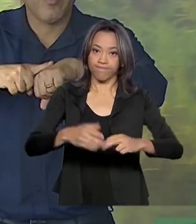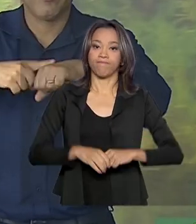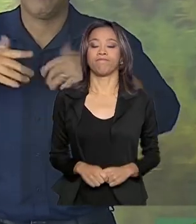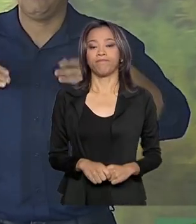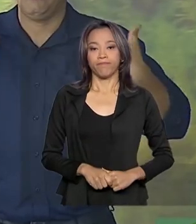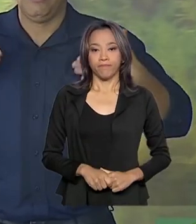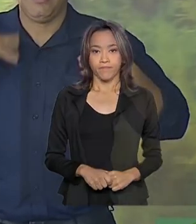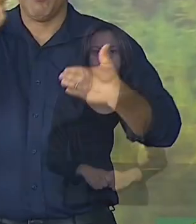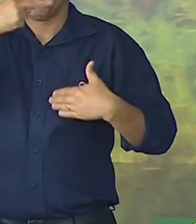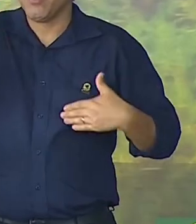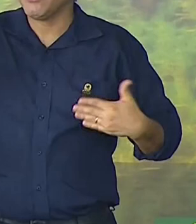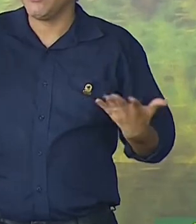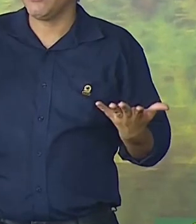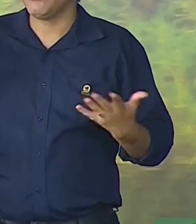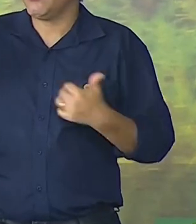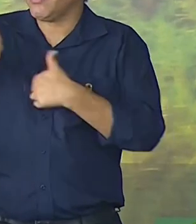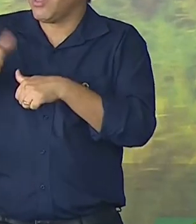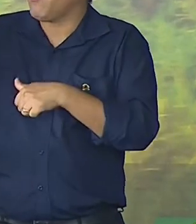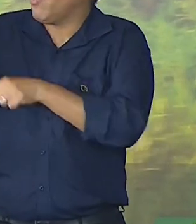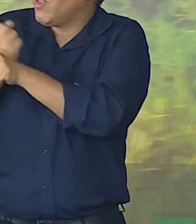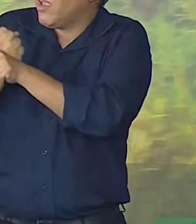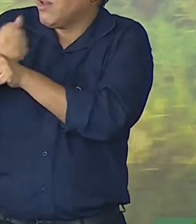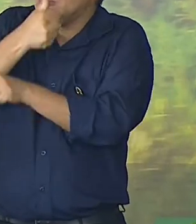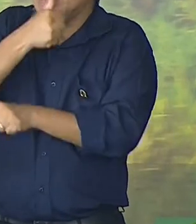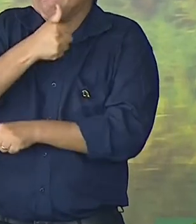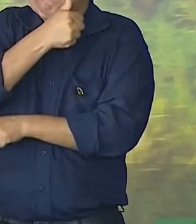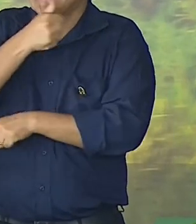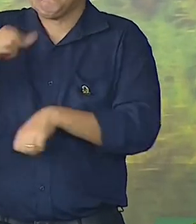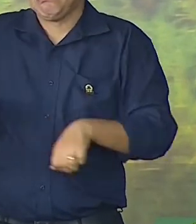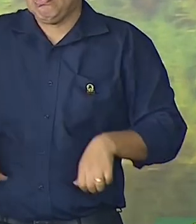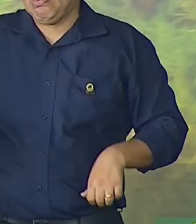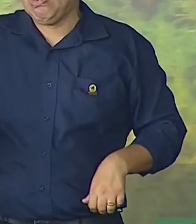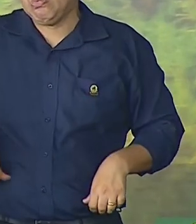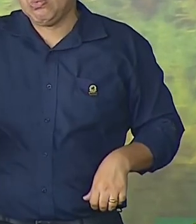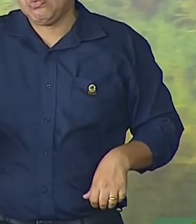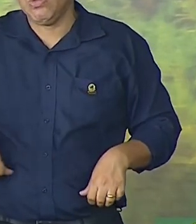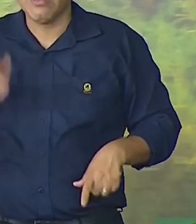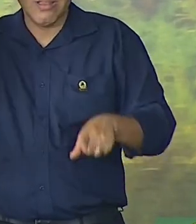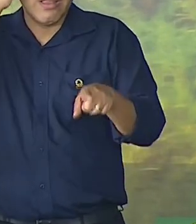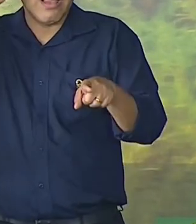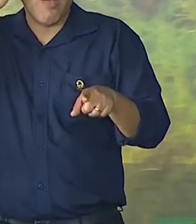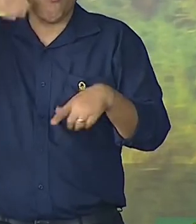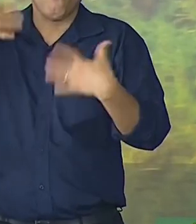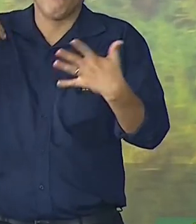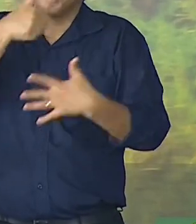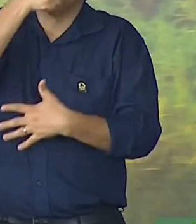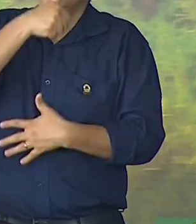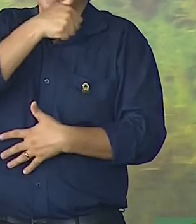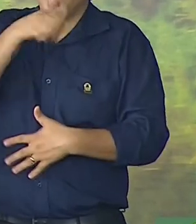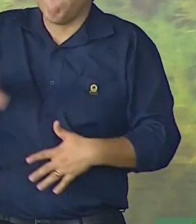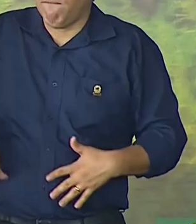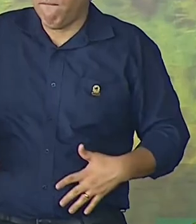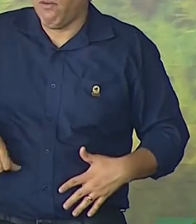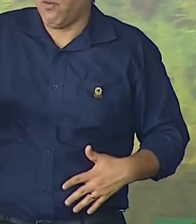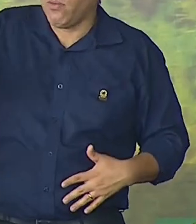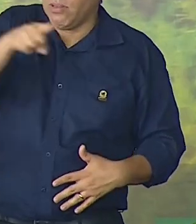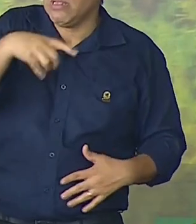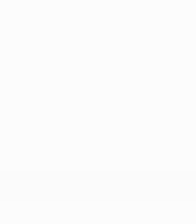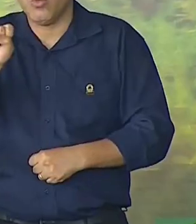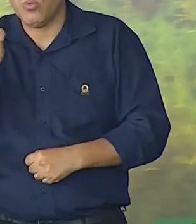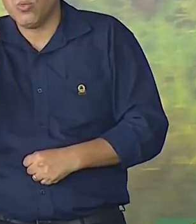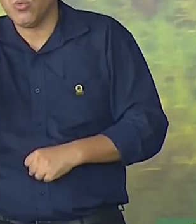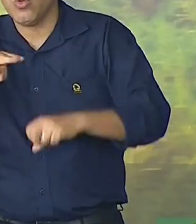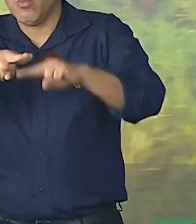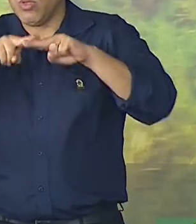vocês, depois de 40 anos de sofrimento. E não preciso falar que o sofrimento é esse, que vocês se tiram na